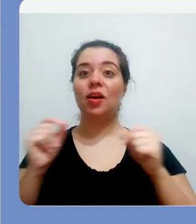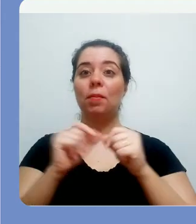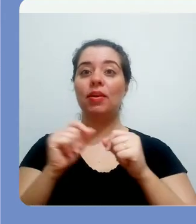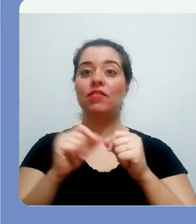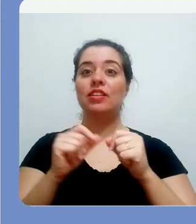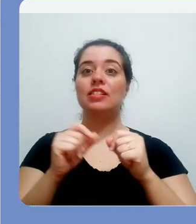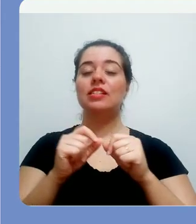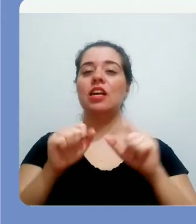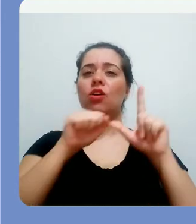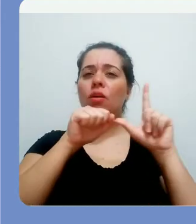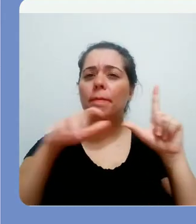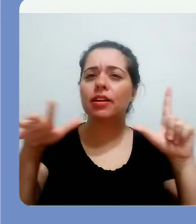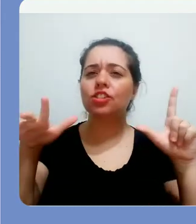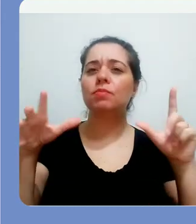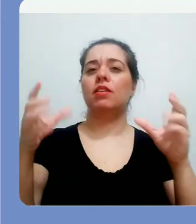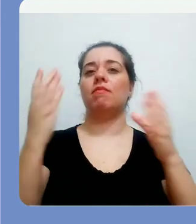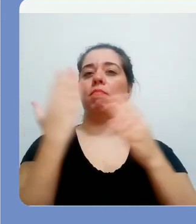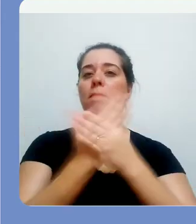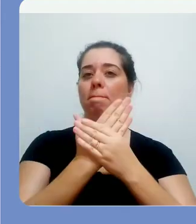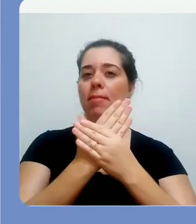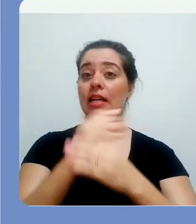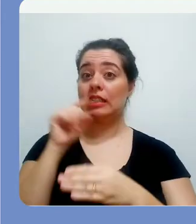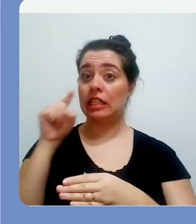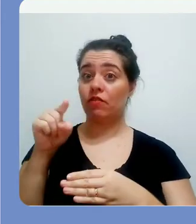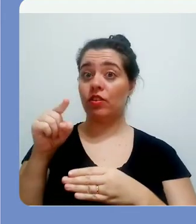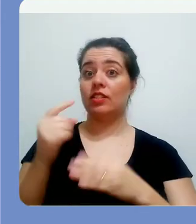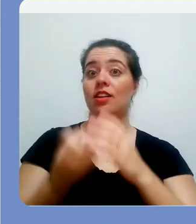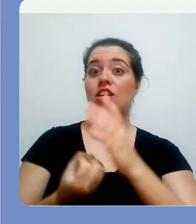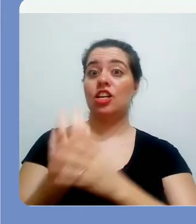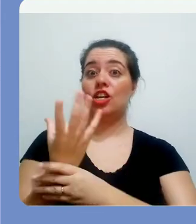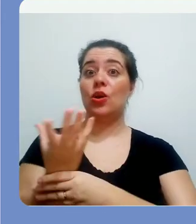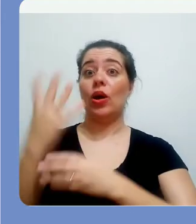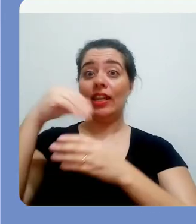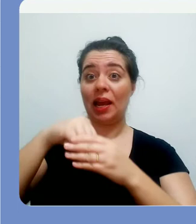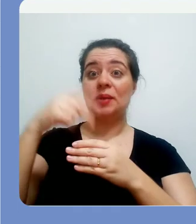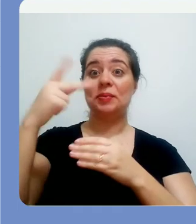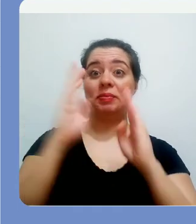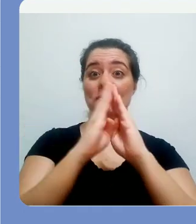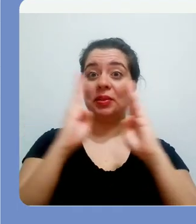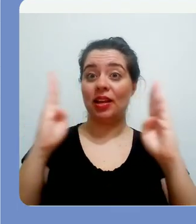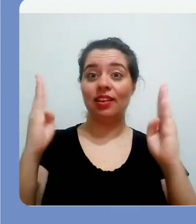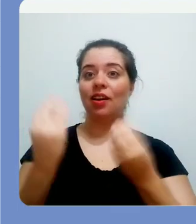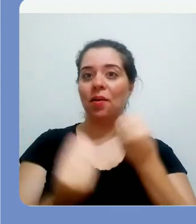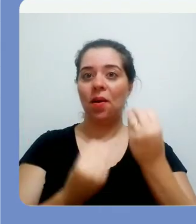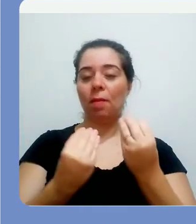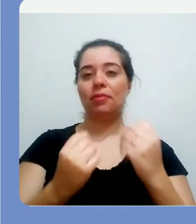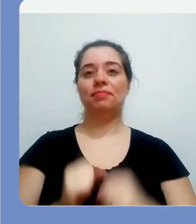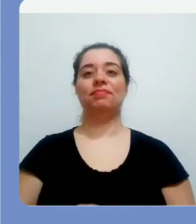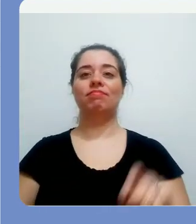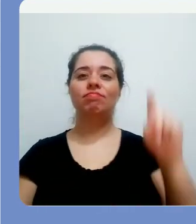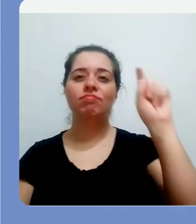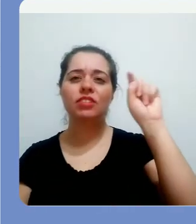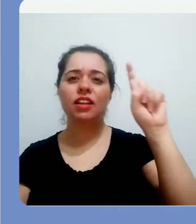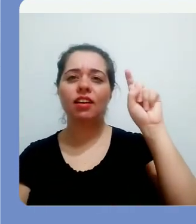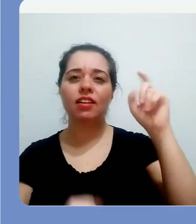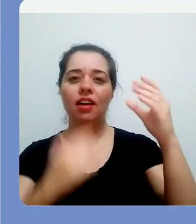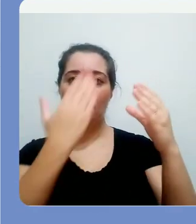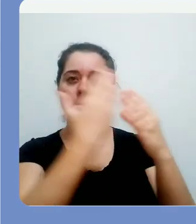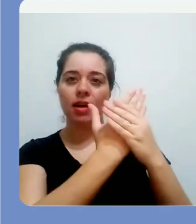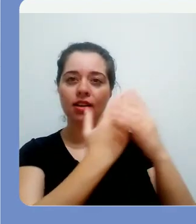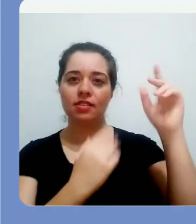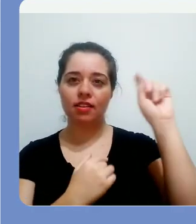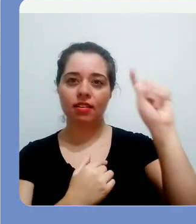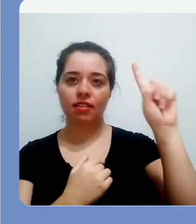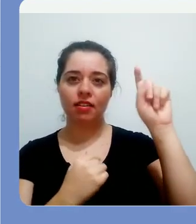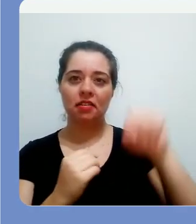Então para fazer o compartilhamento de uma pasta que você criou dentro da sua biblioteca basta clicar sobre a